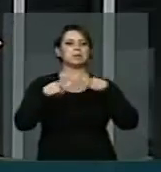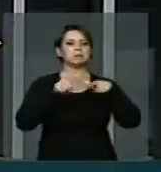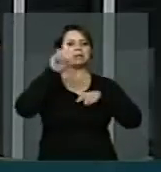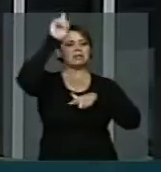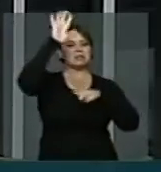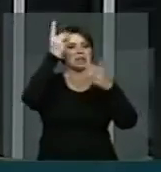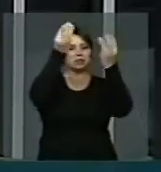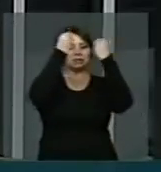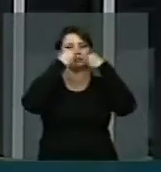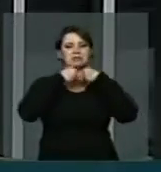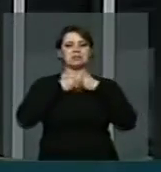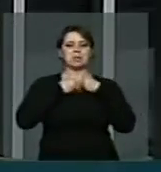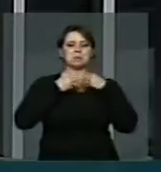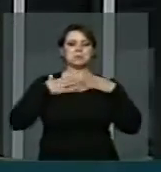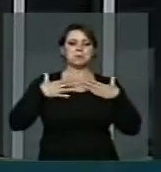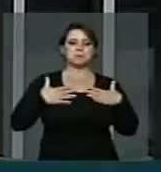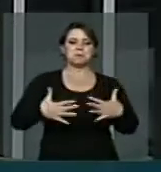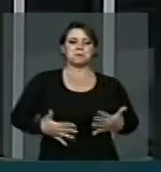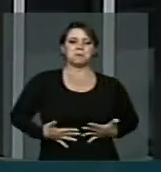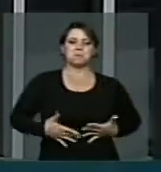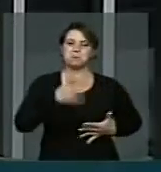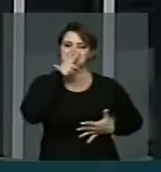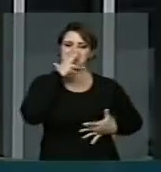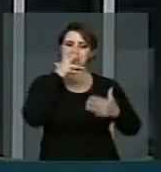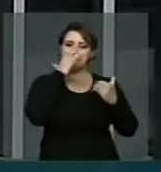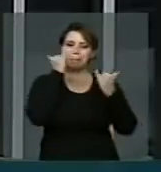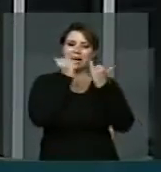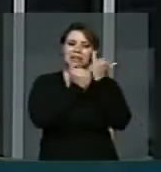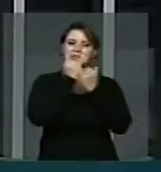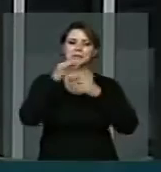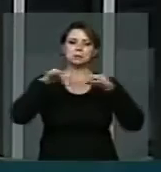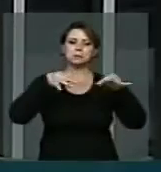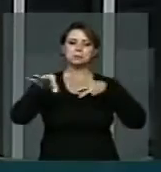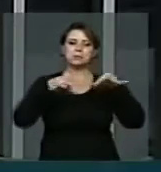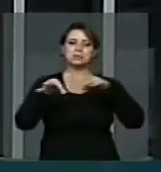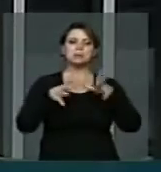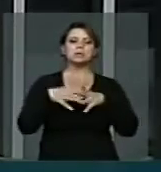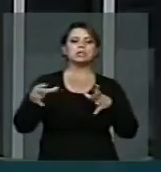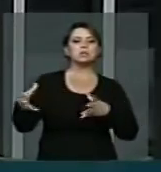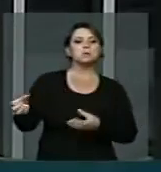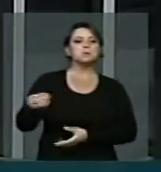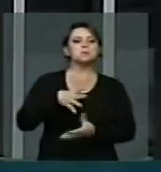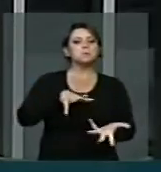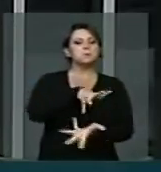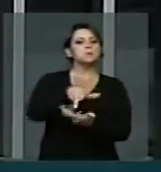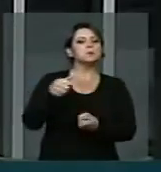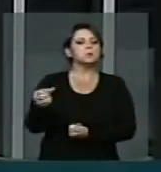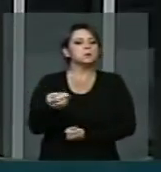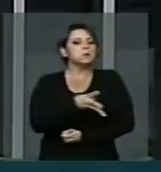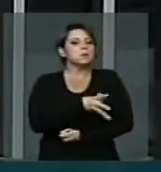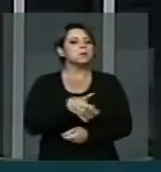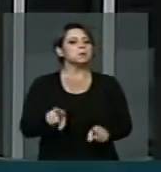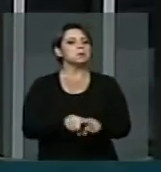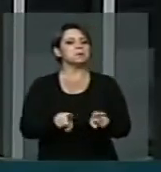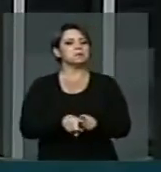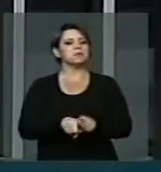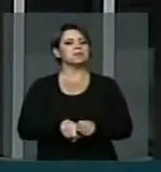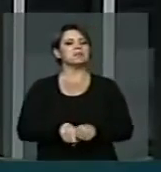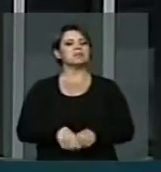nos deu. E o mundo novo, quando a gente fala dos valores do trabalho e da dignidade do trabalhador,